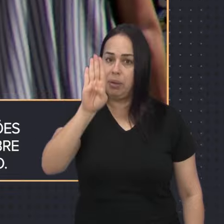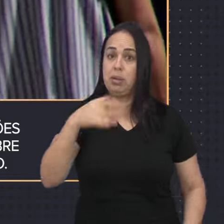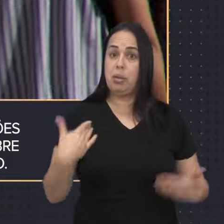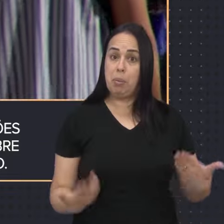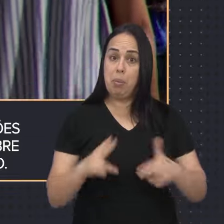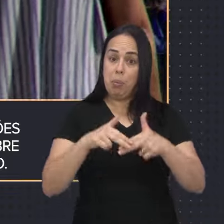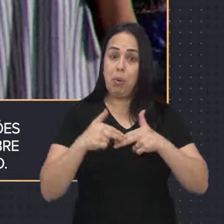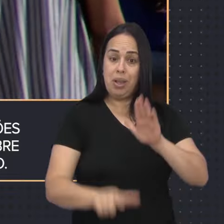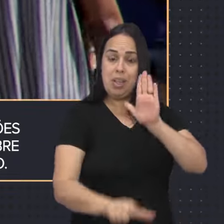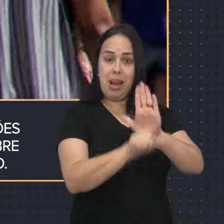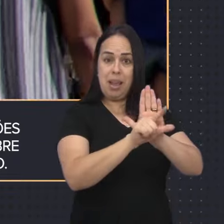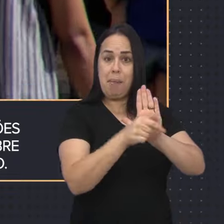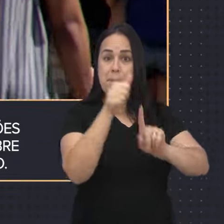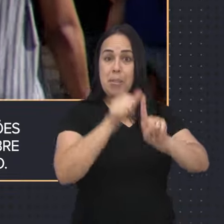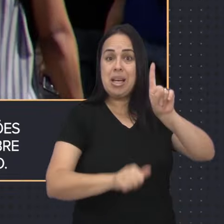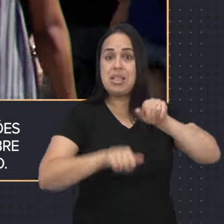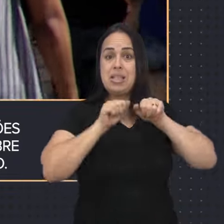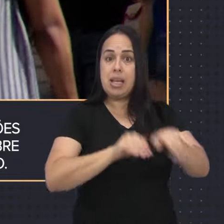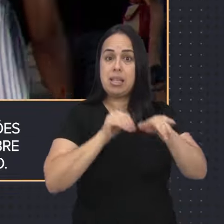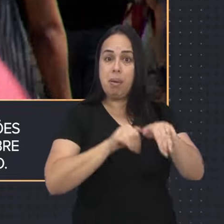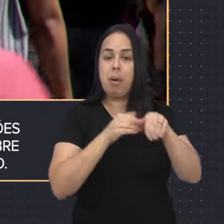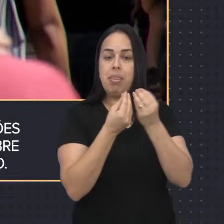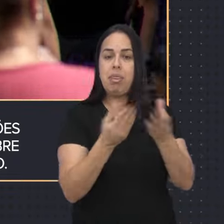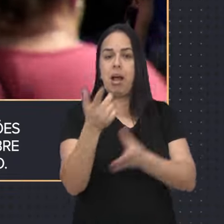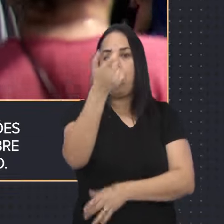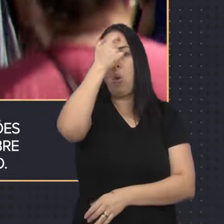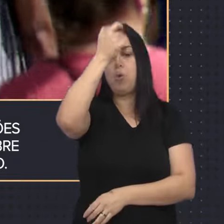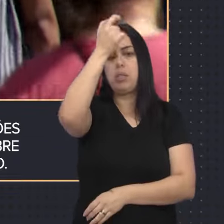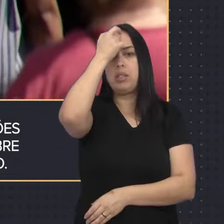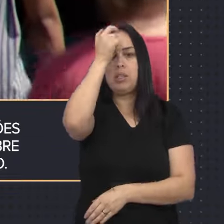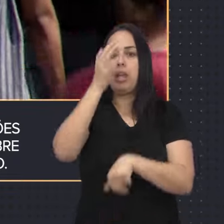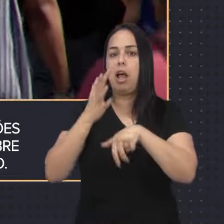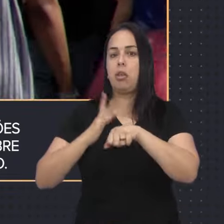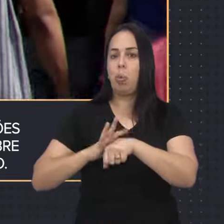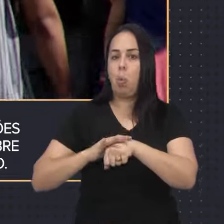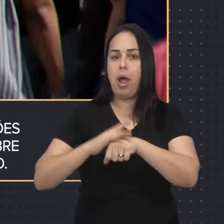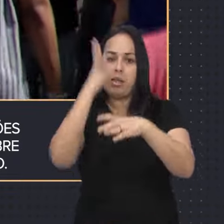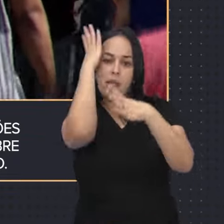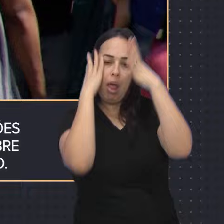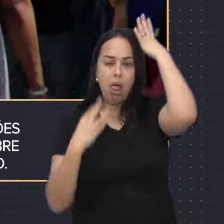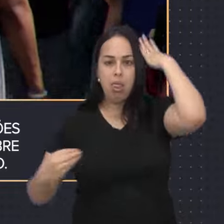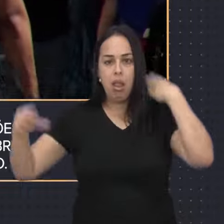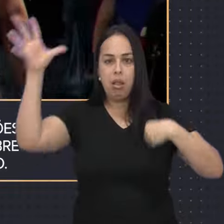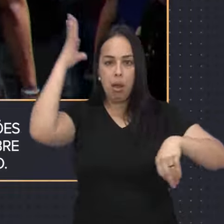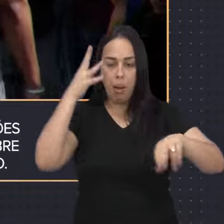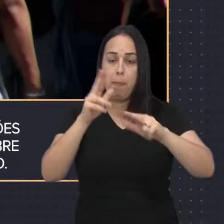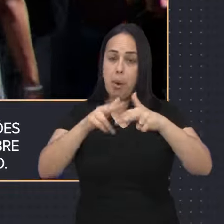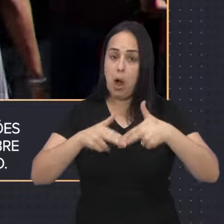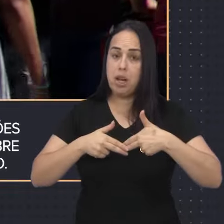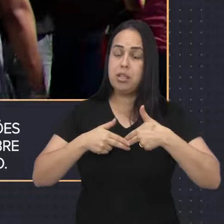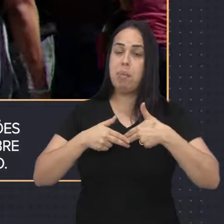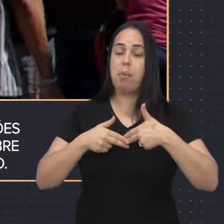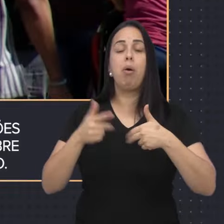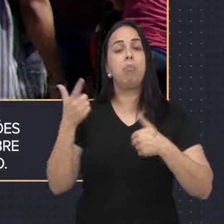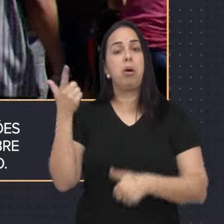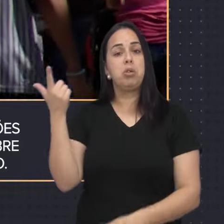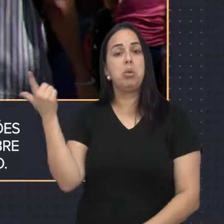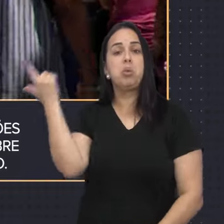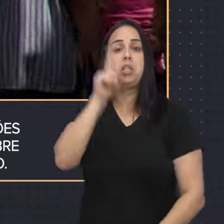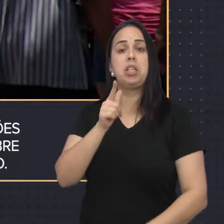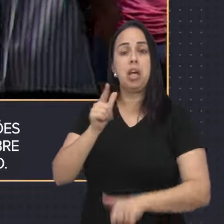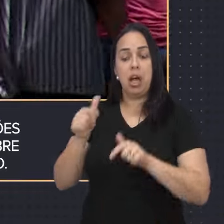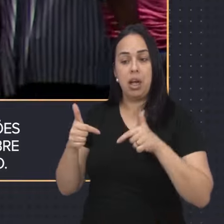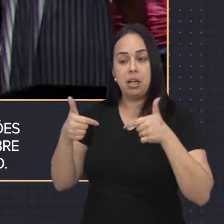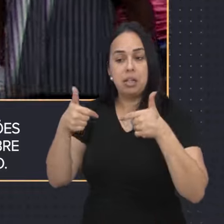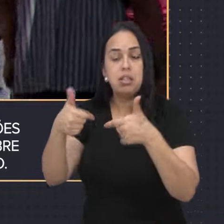lei, o mês de setembro se tornou o mês da conscientização da alopécia e, com isso, nossa cidade pode ganhar ações educativas